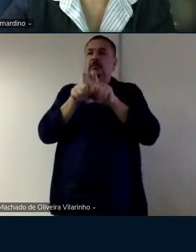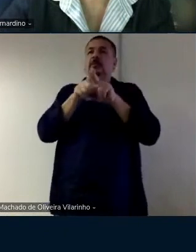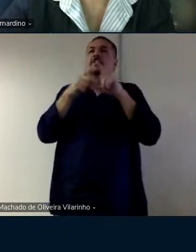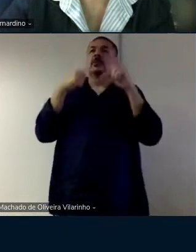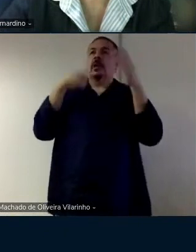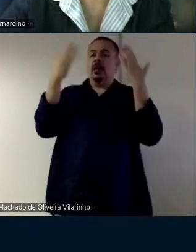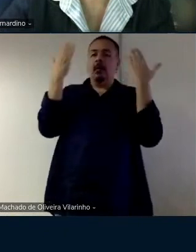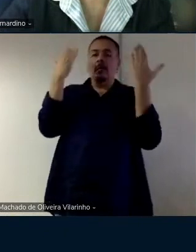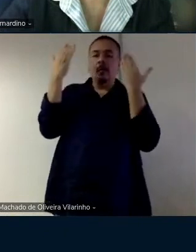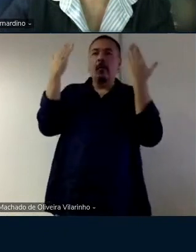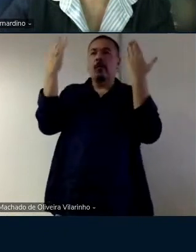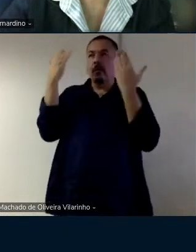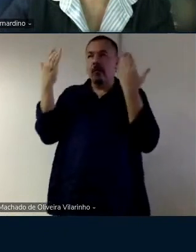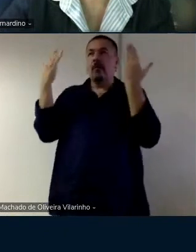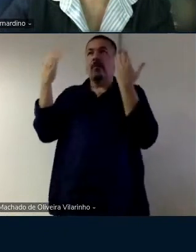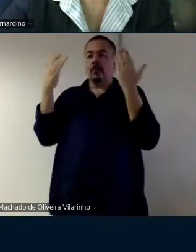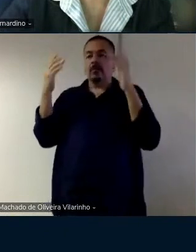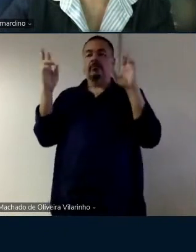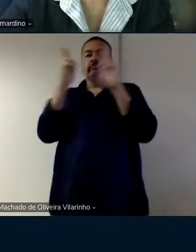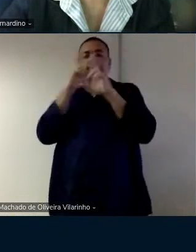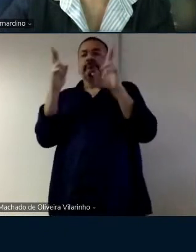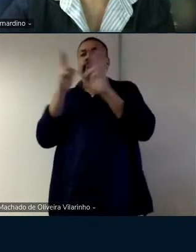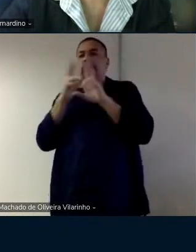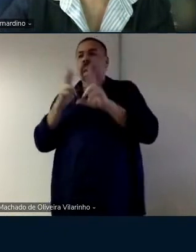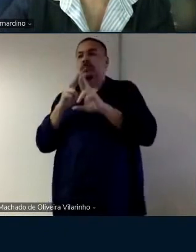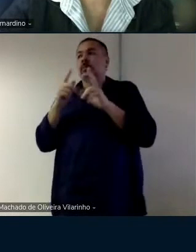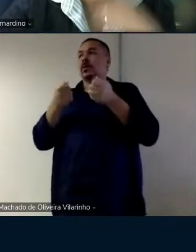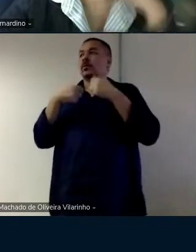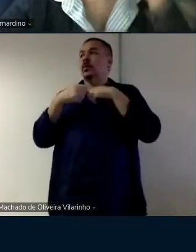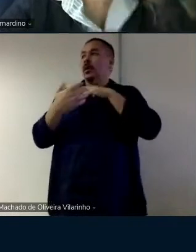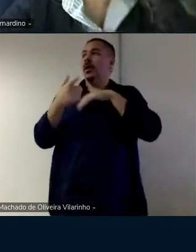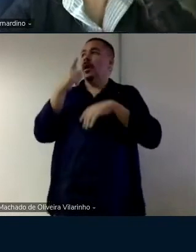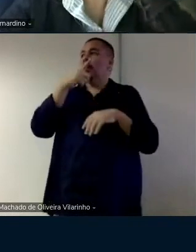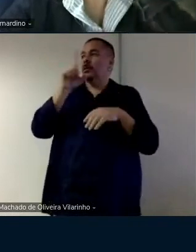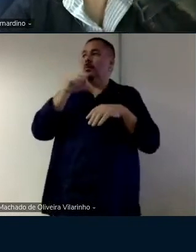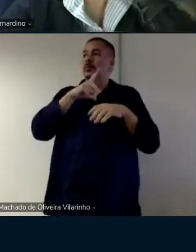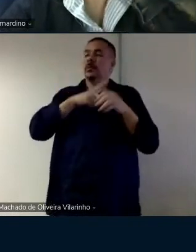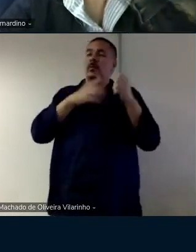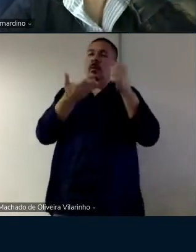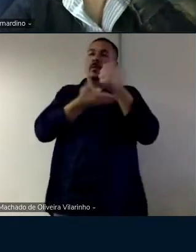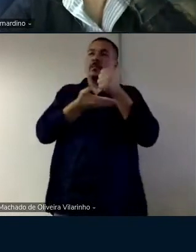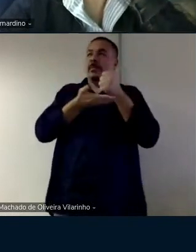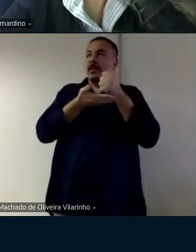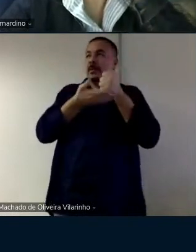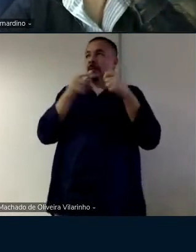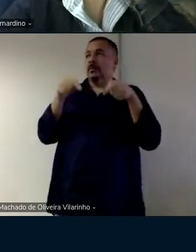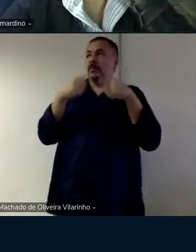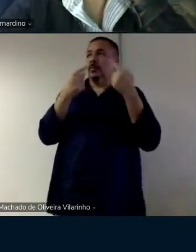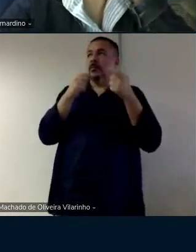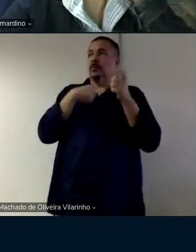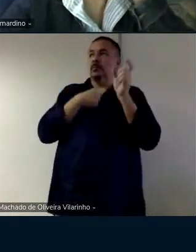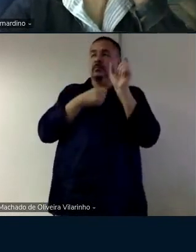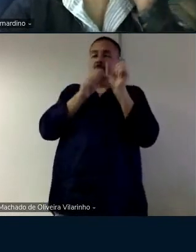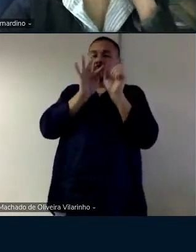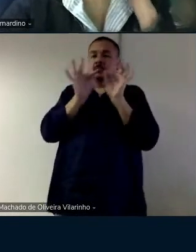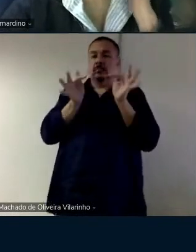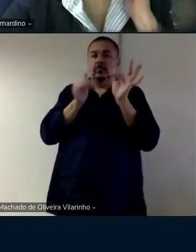associações que é o que faz a língua já ter uma base né você a partir de pequenas